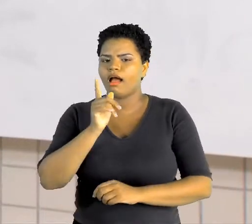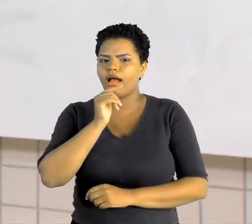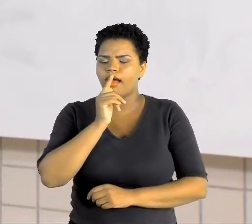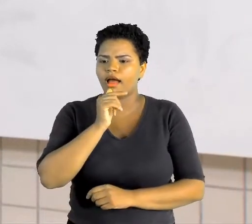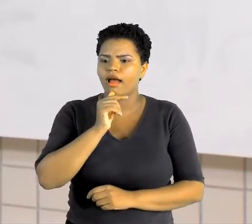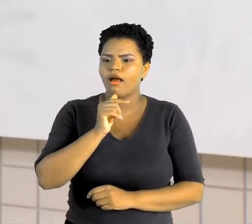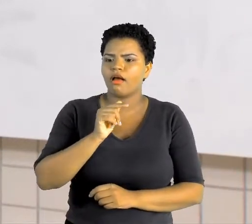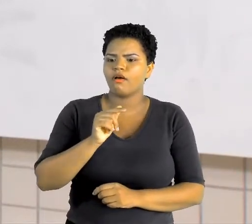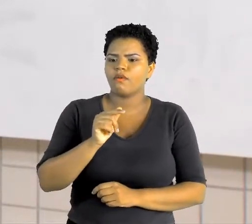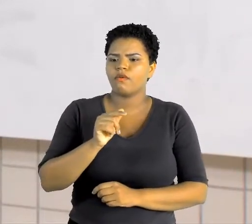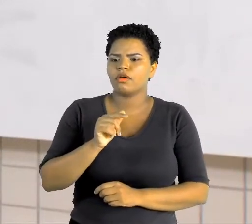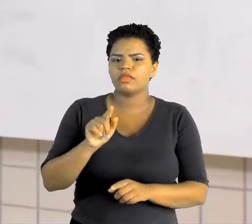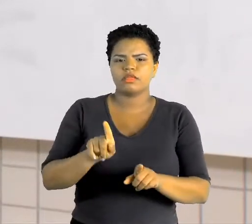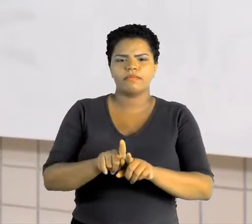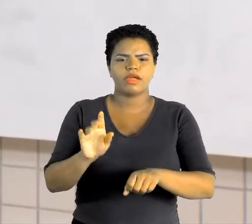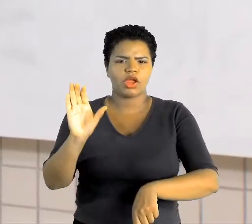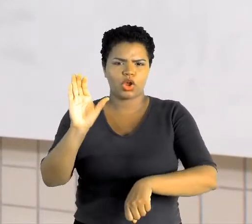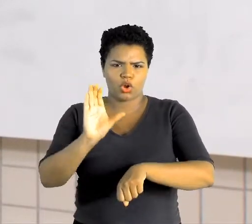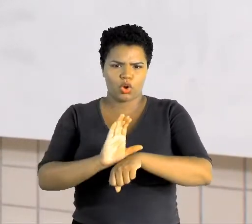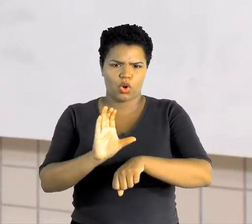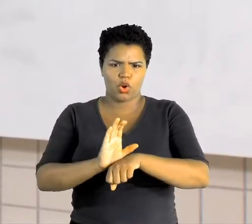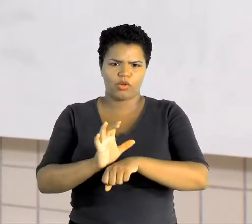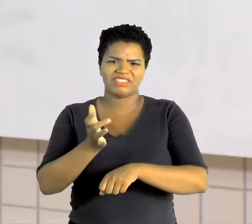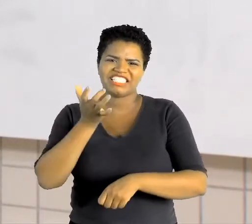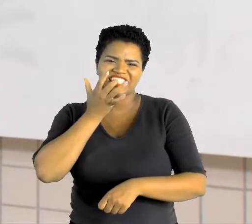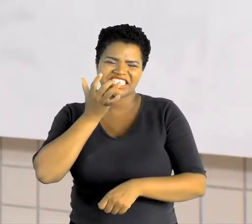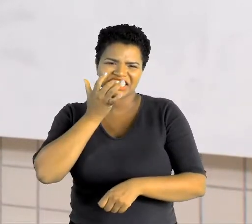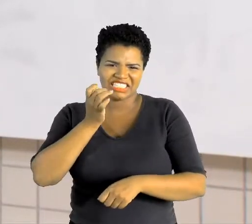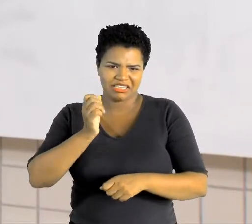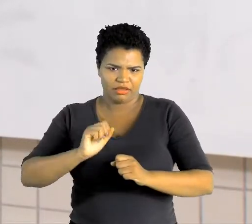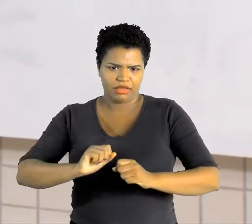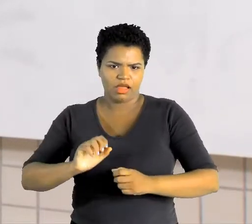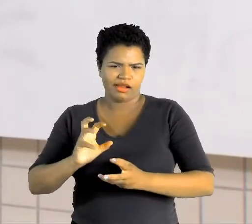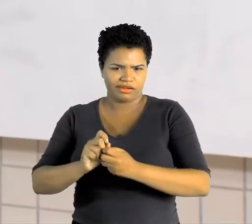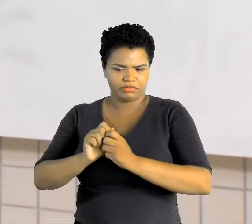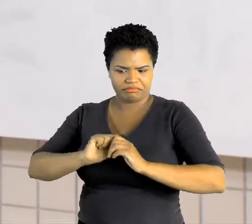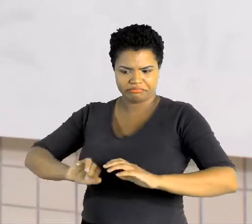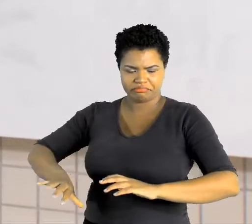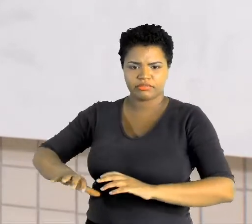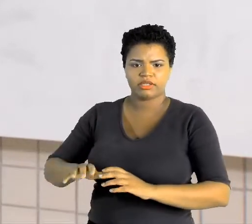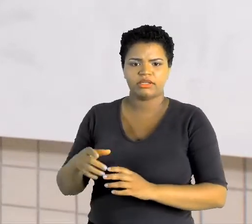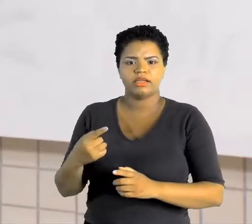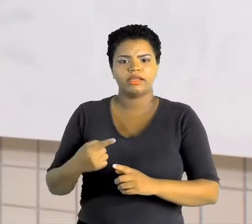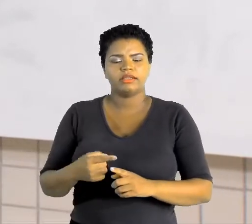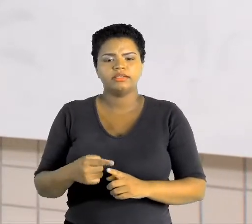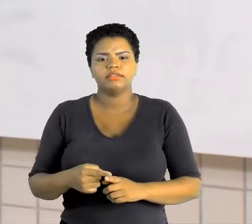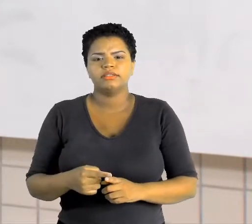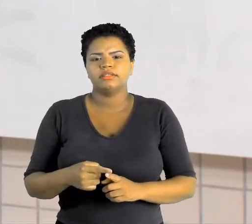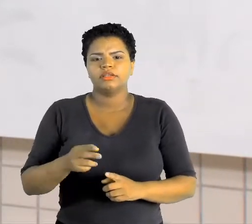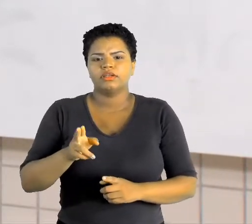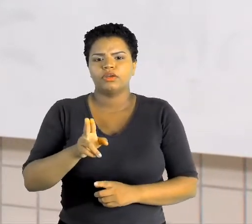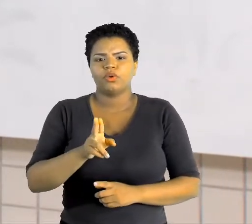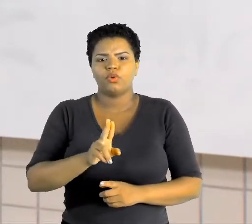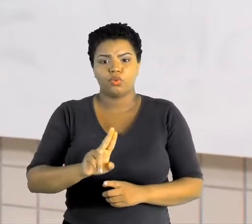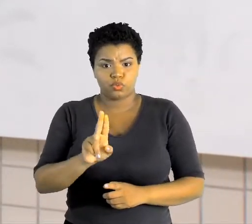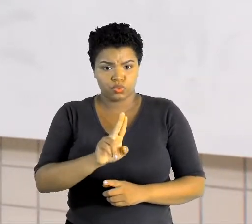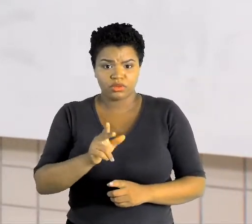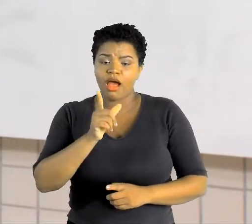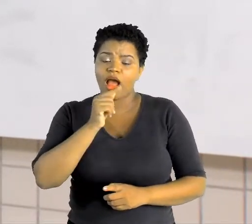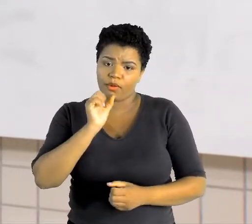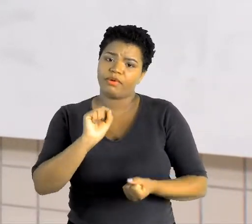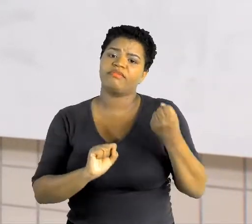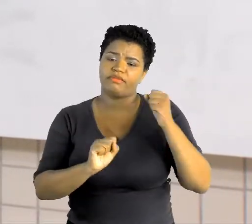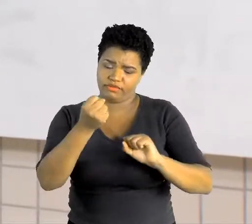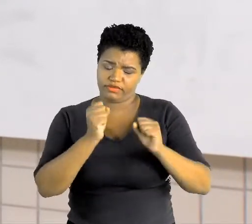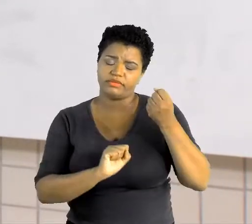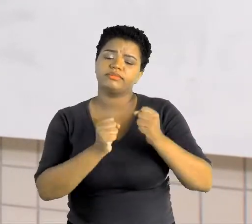menos copos descartáveis, porque os copos descartáveis é usado a muita água para a fabricação deles e também